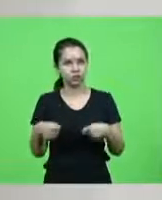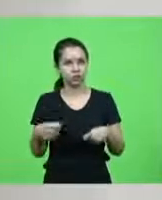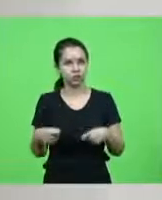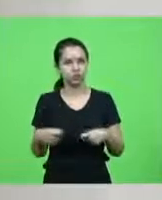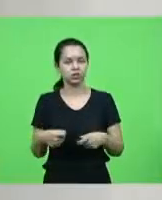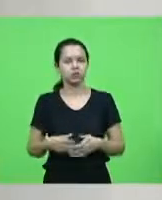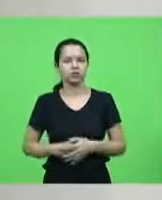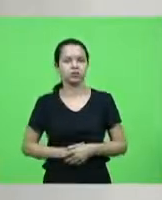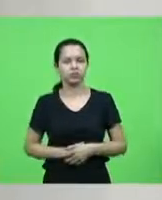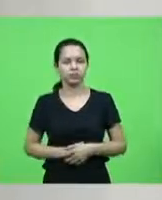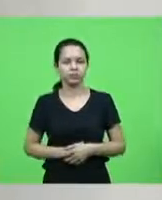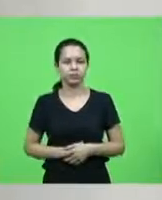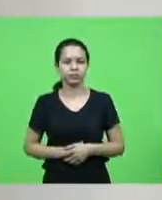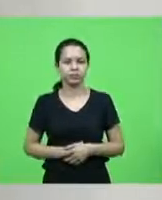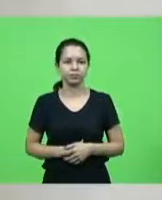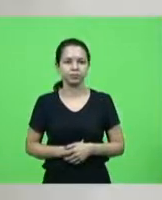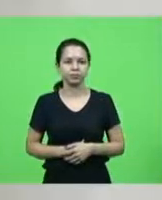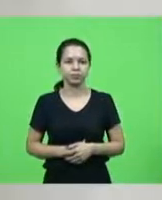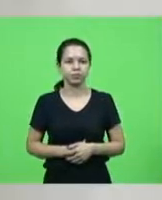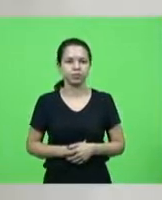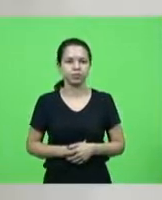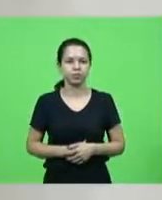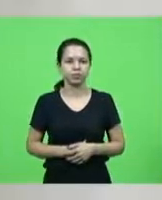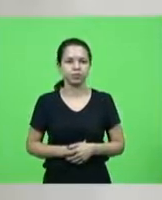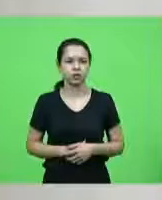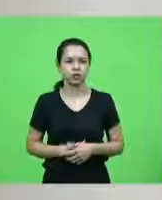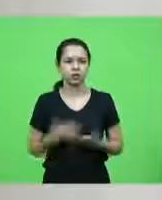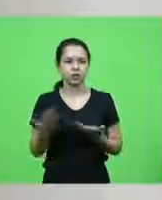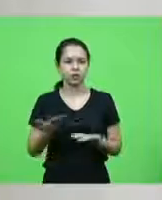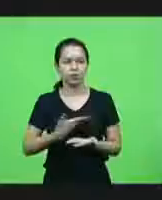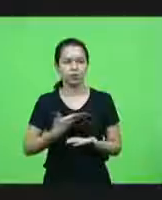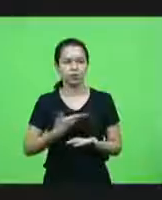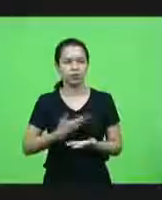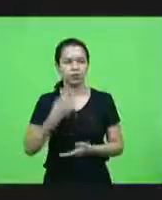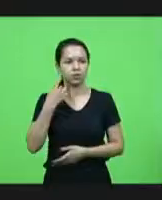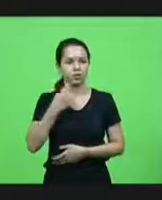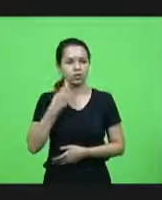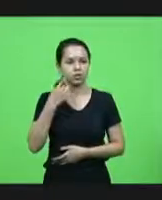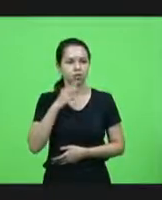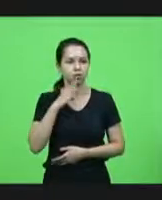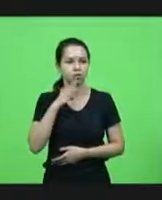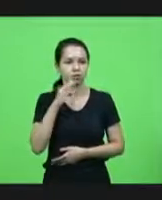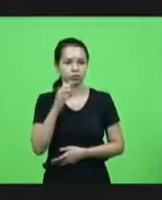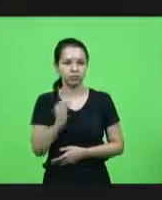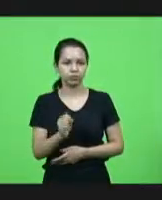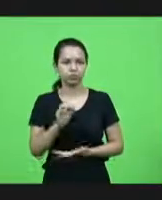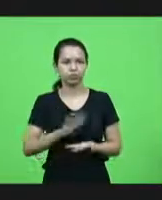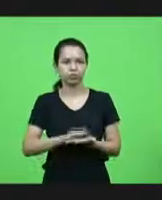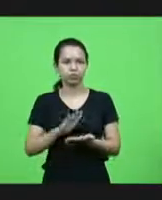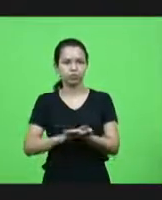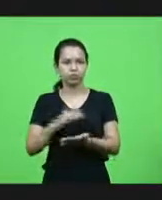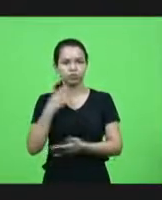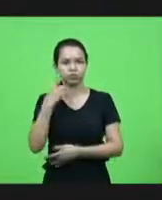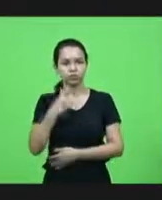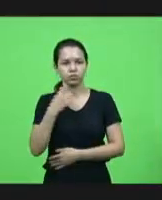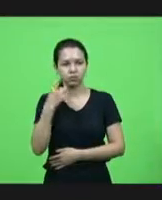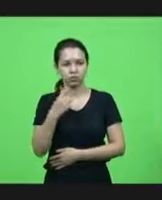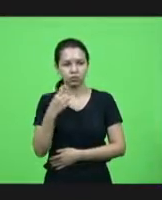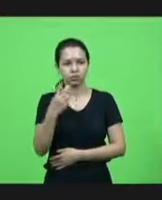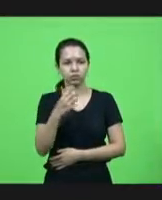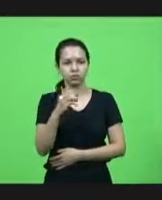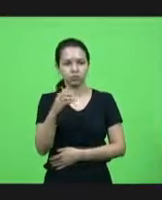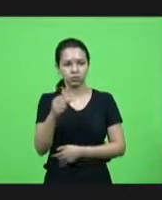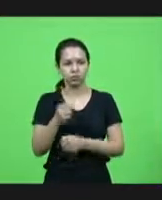a palavra concedida pela ordem para o meu amigo deputado Bruno Souza parabéns deputada por trazer o tema do bicentenário de